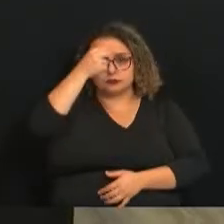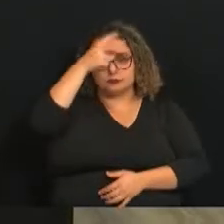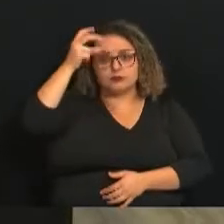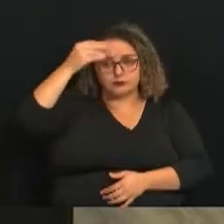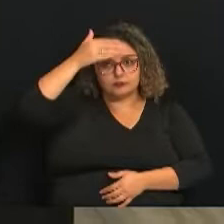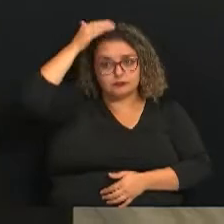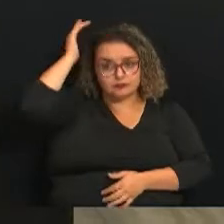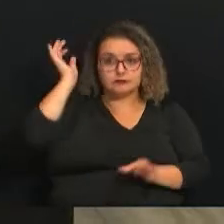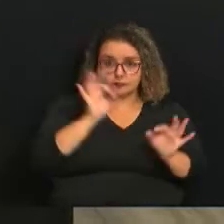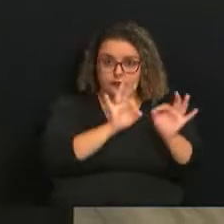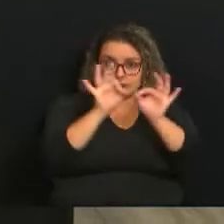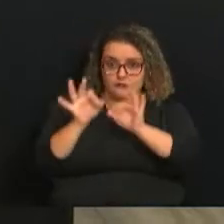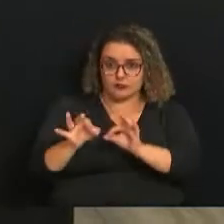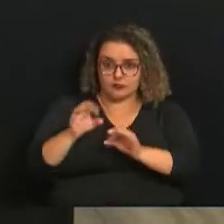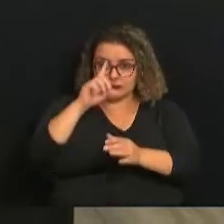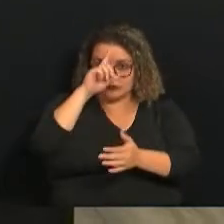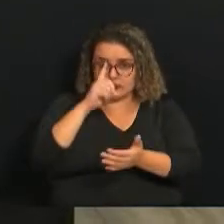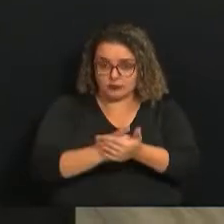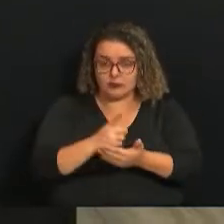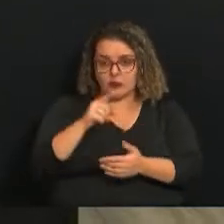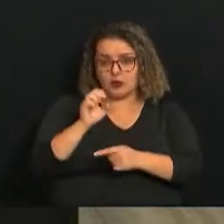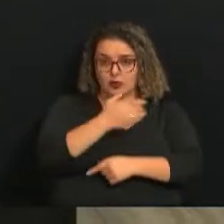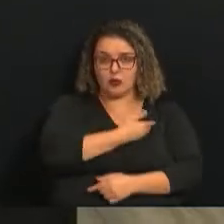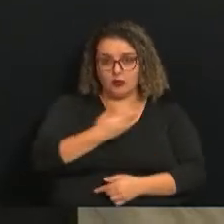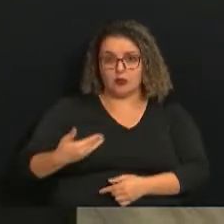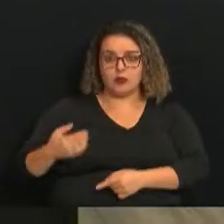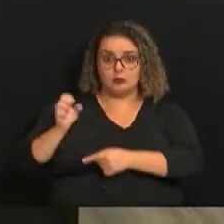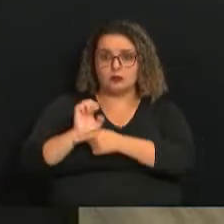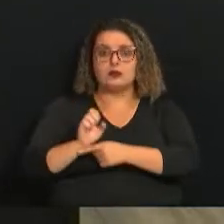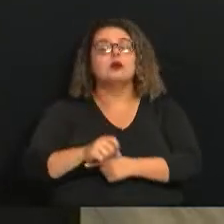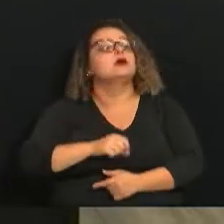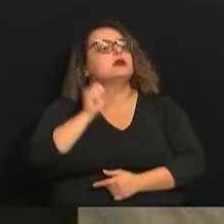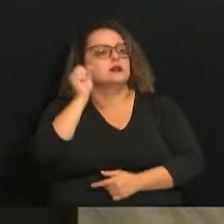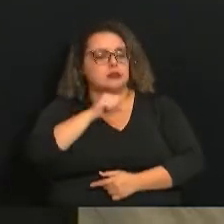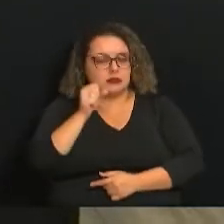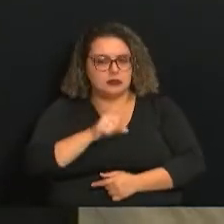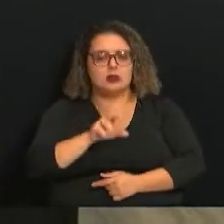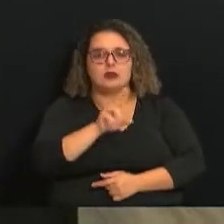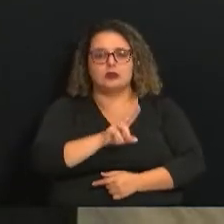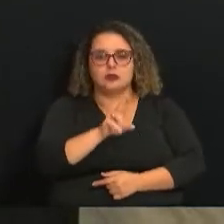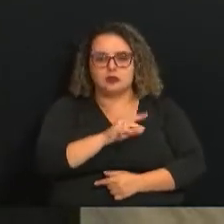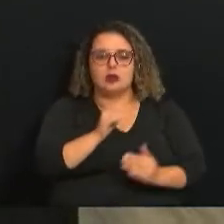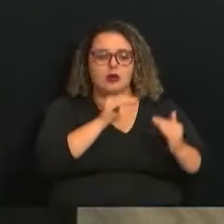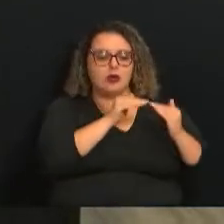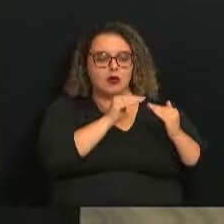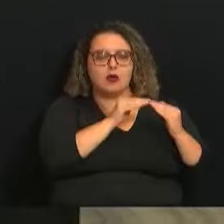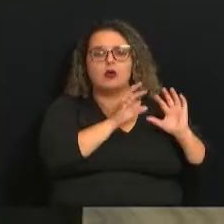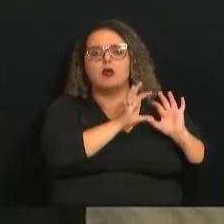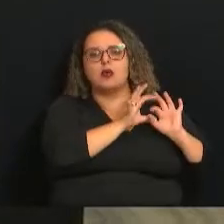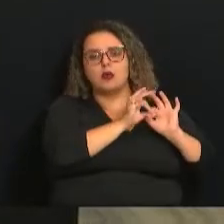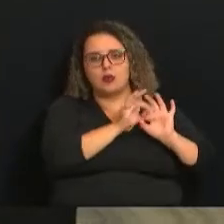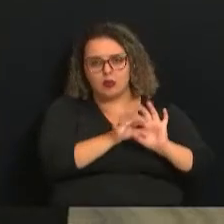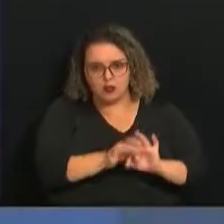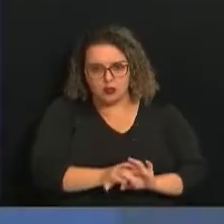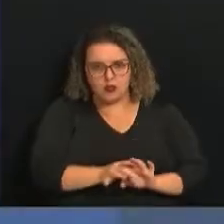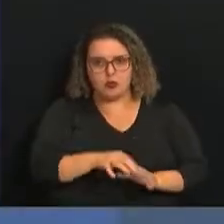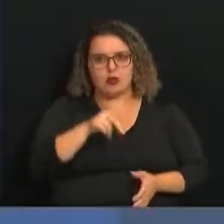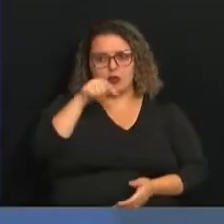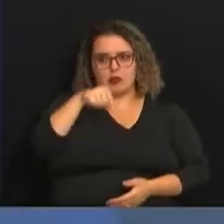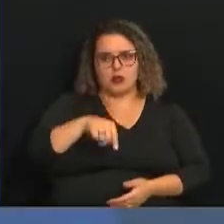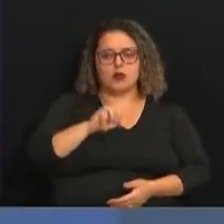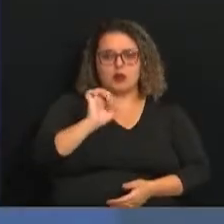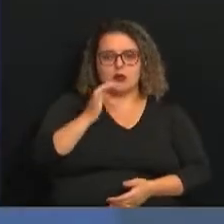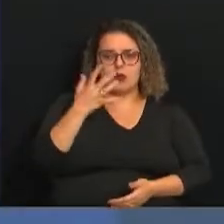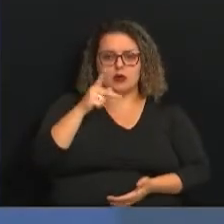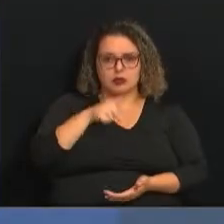acompanhou esta decisão do governador. Sim, ratificou as medidas contextualizando na realidade aqui de Campinas. Olha,